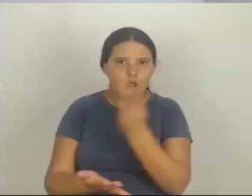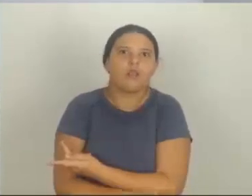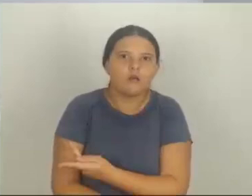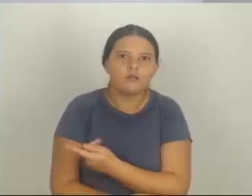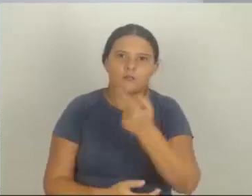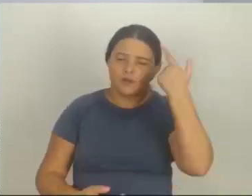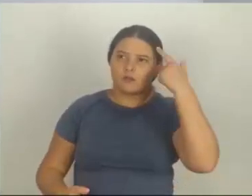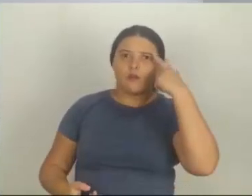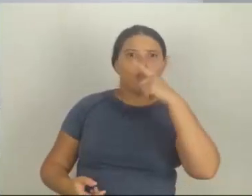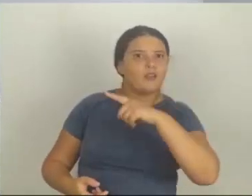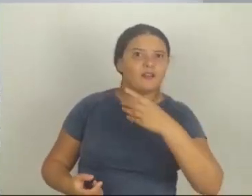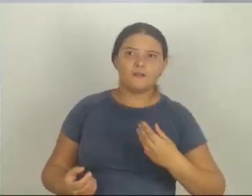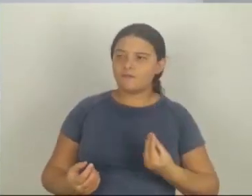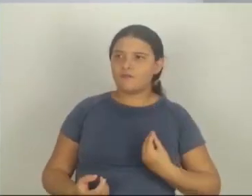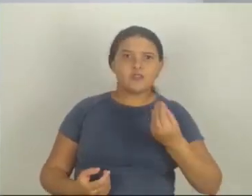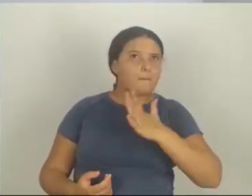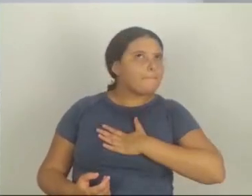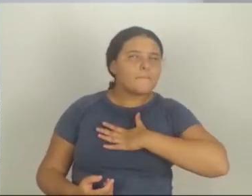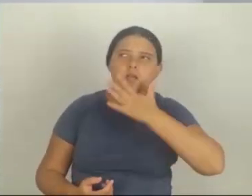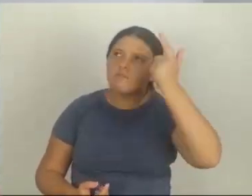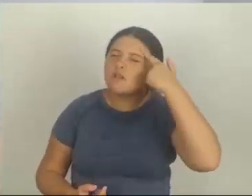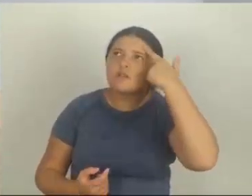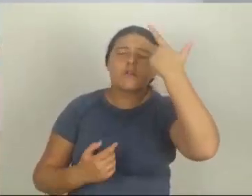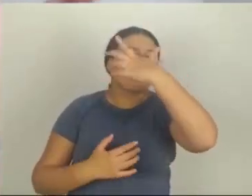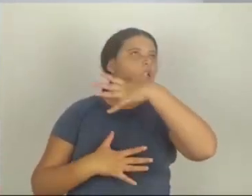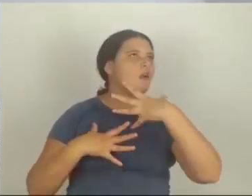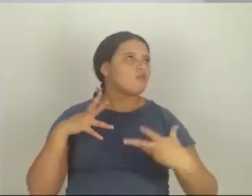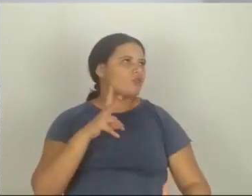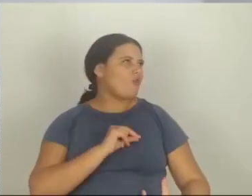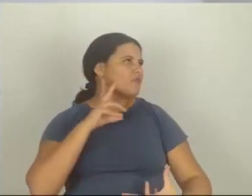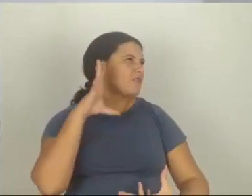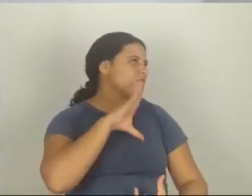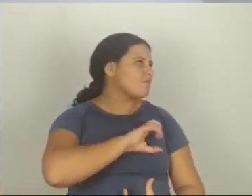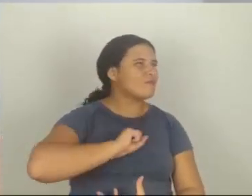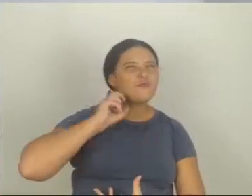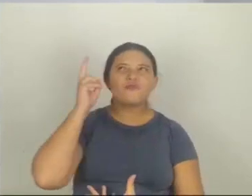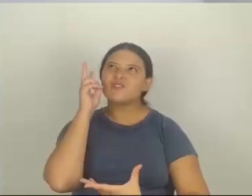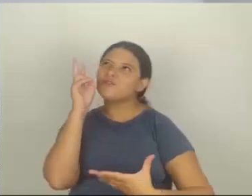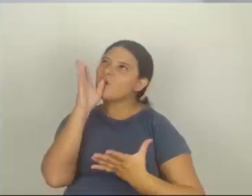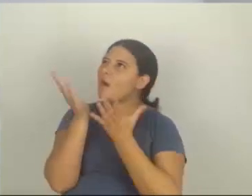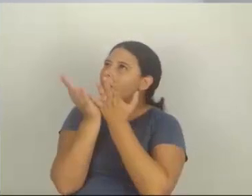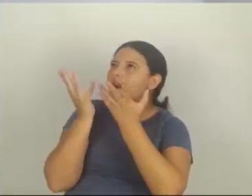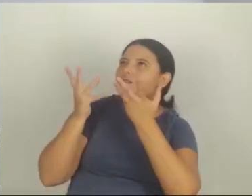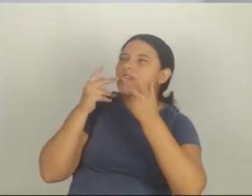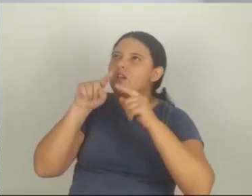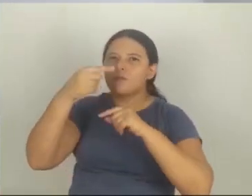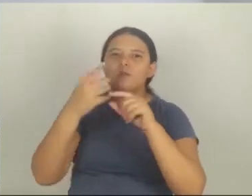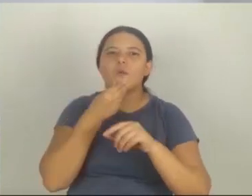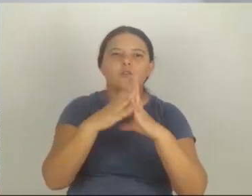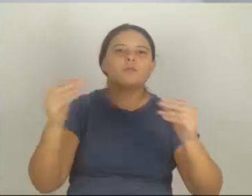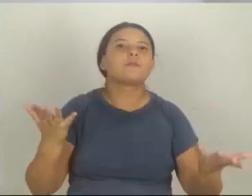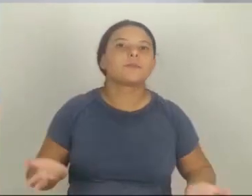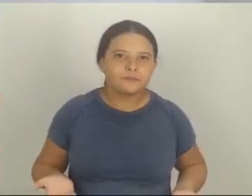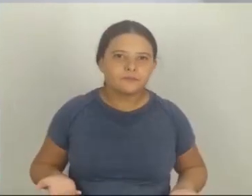Elas acham que encontraram o cara da vida, né? E aí elas montam uma história de amor. Isso também é muito comum de acontecer.